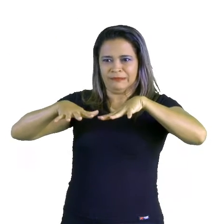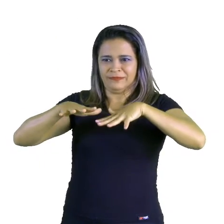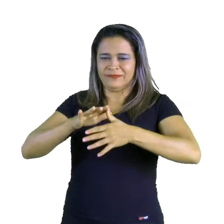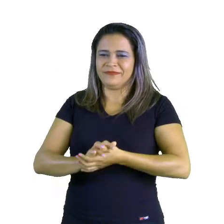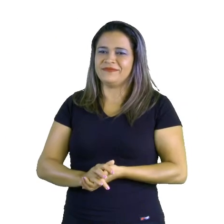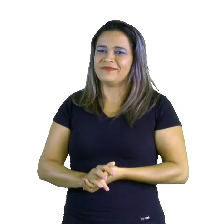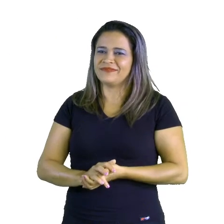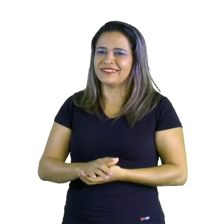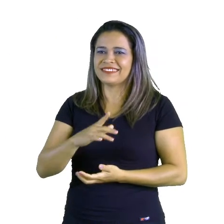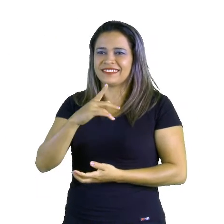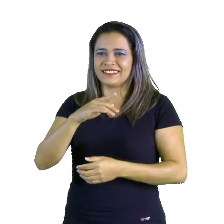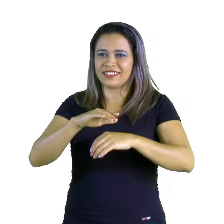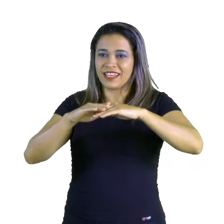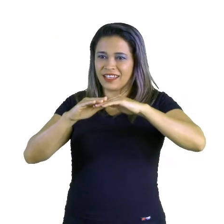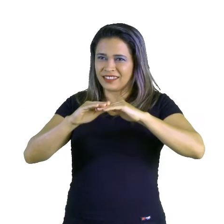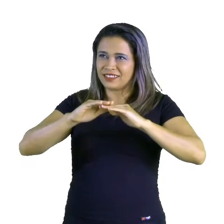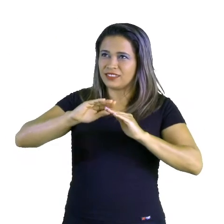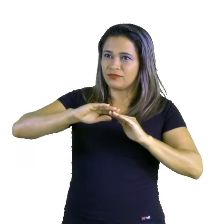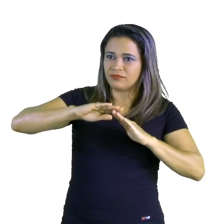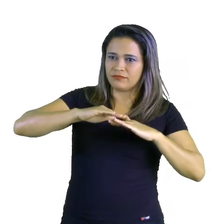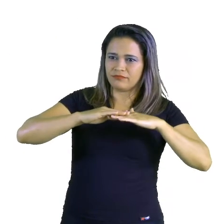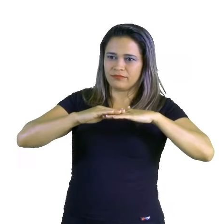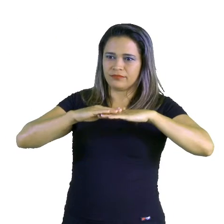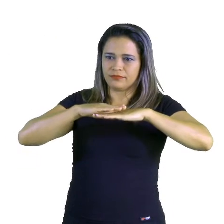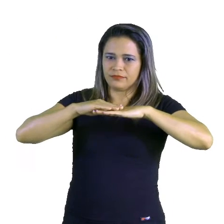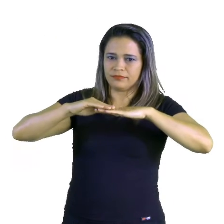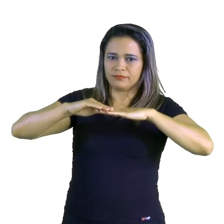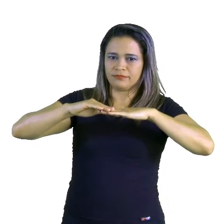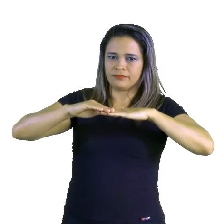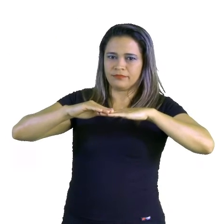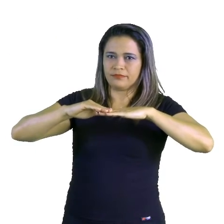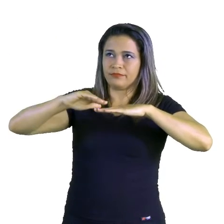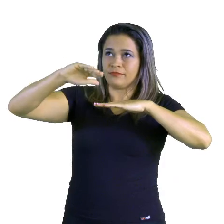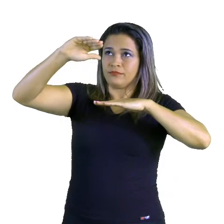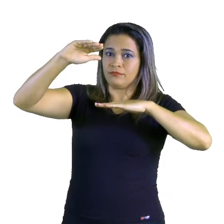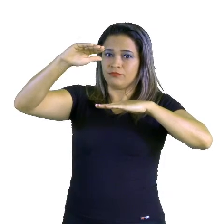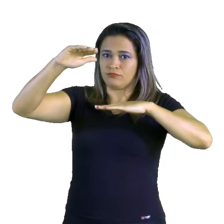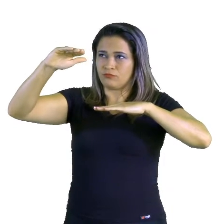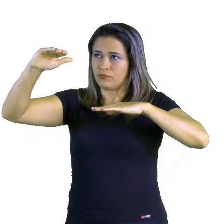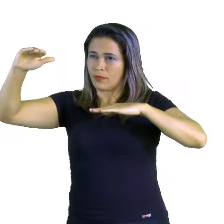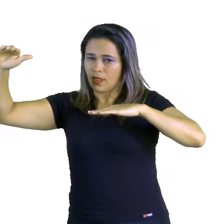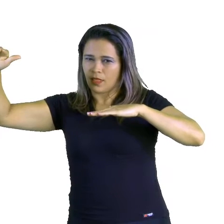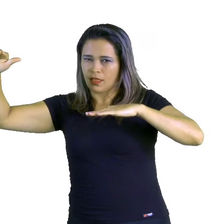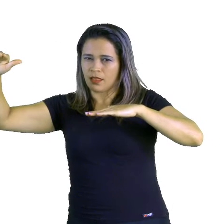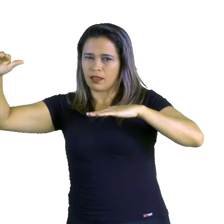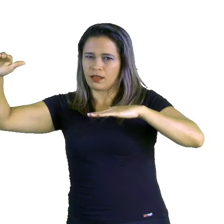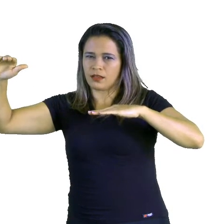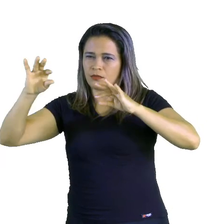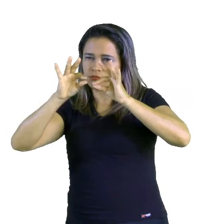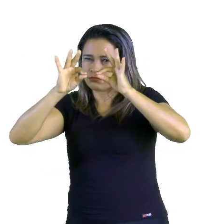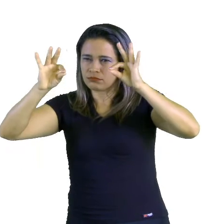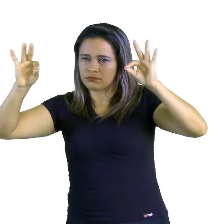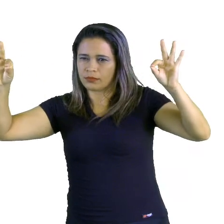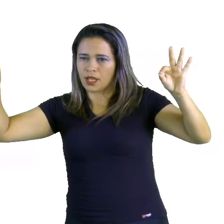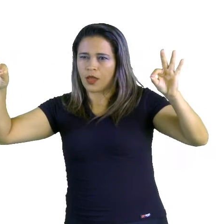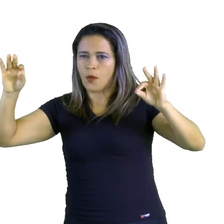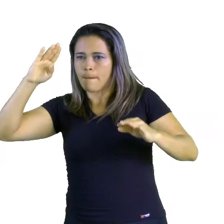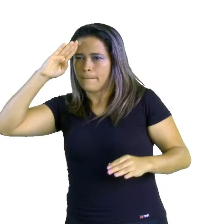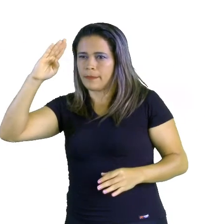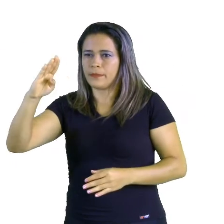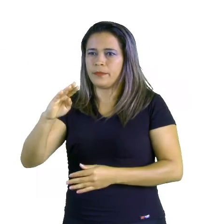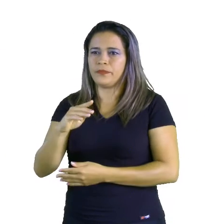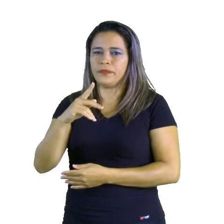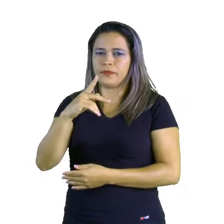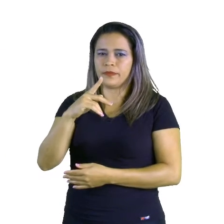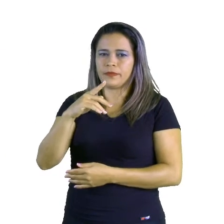planaltos, existe uma grande faixa de planalto que percorre todo o continente asiático, sendo os principais planalto da Arábia